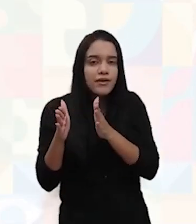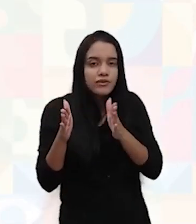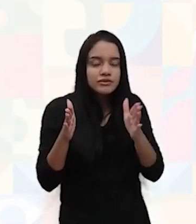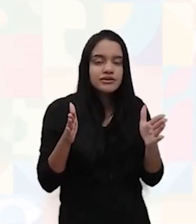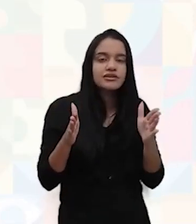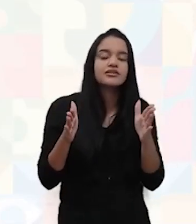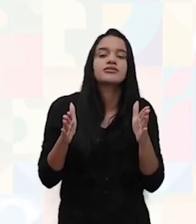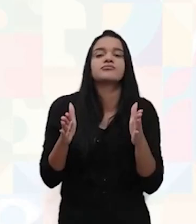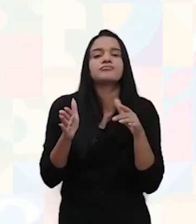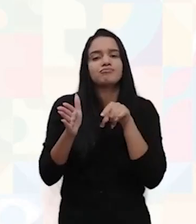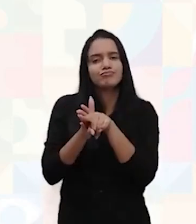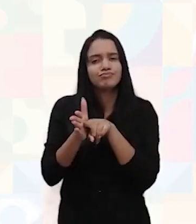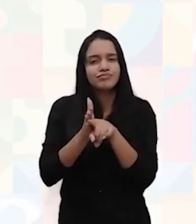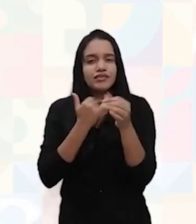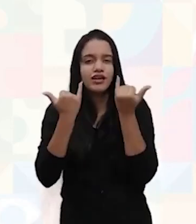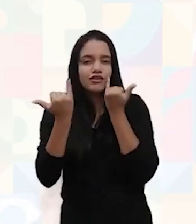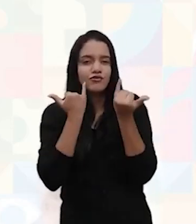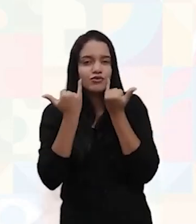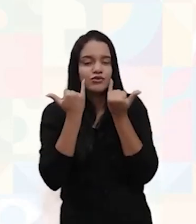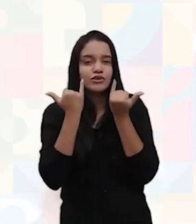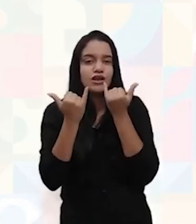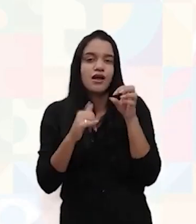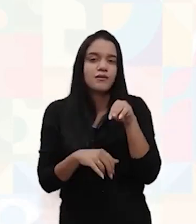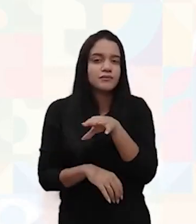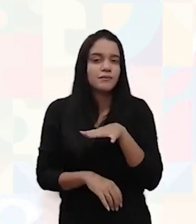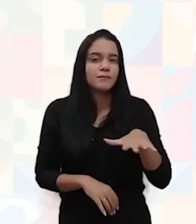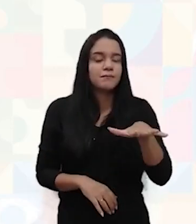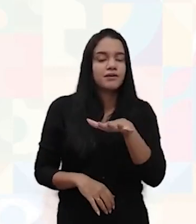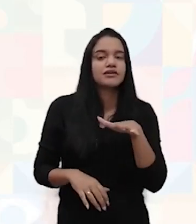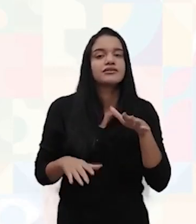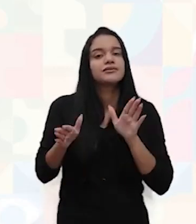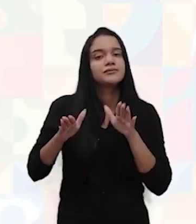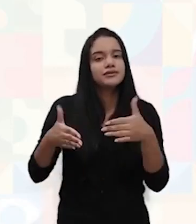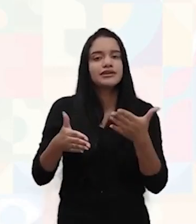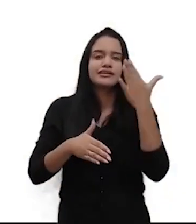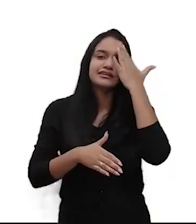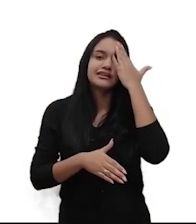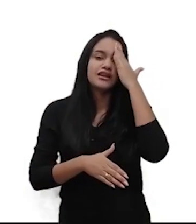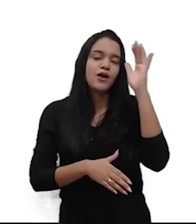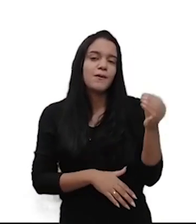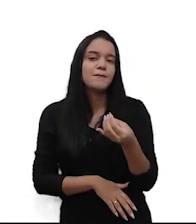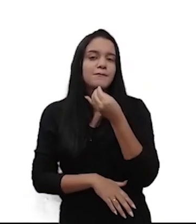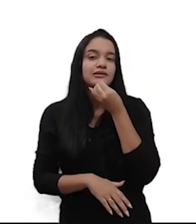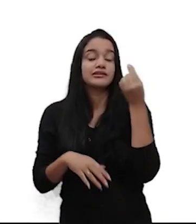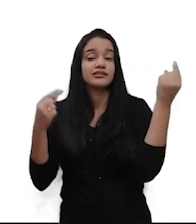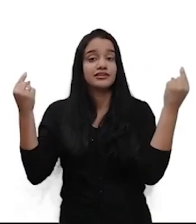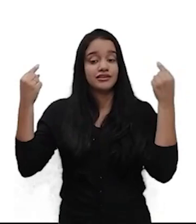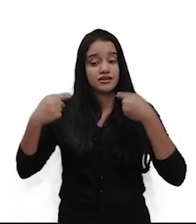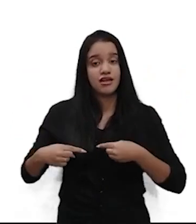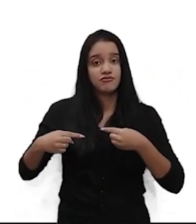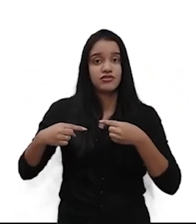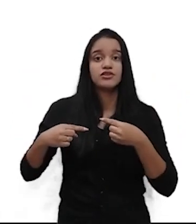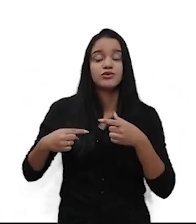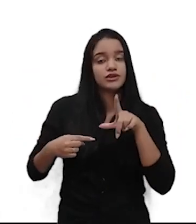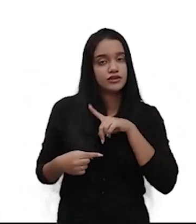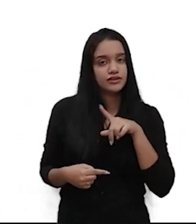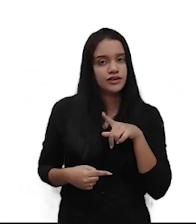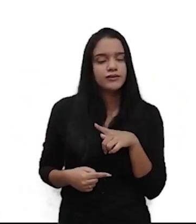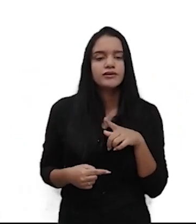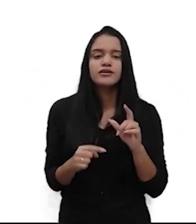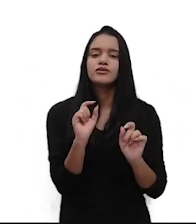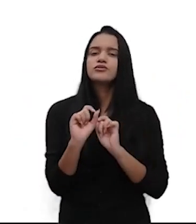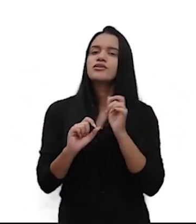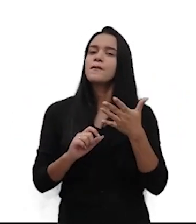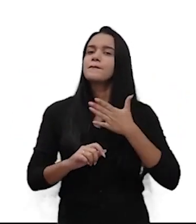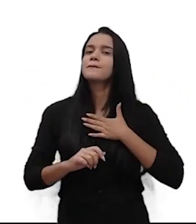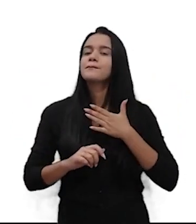coleta e analisa informações sobre um mercado específico para entender as oportunidades e desafios que ele oferece. Quem são